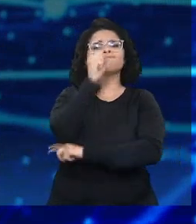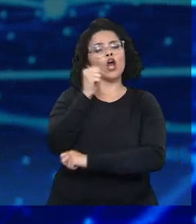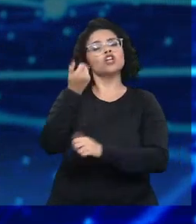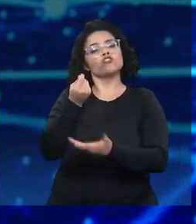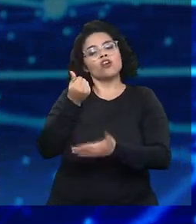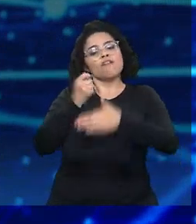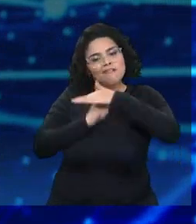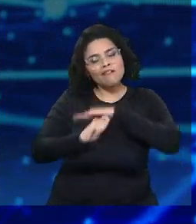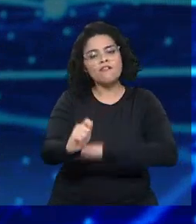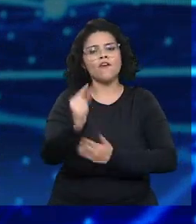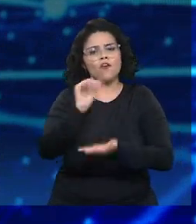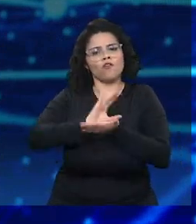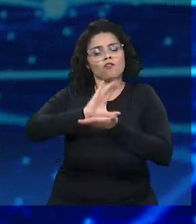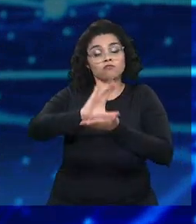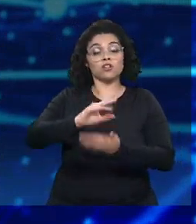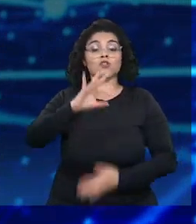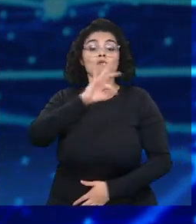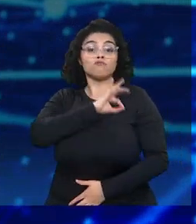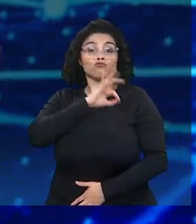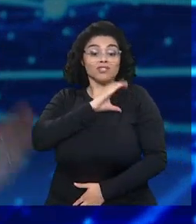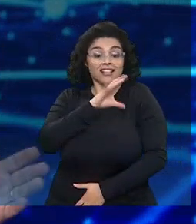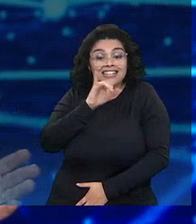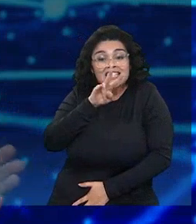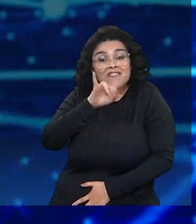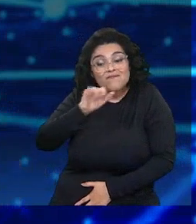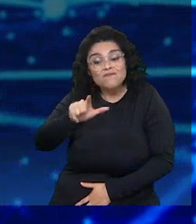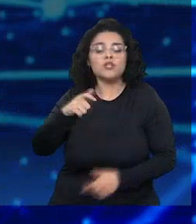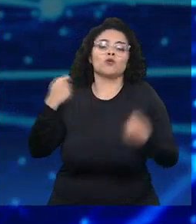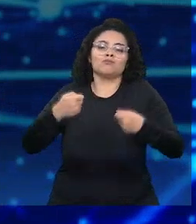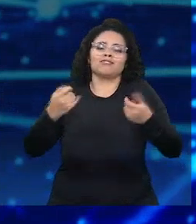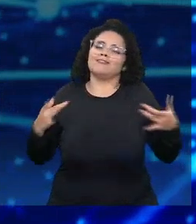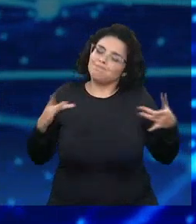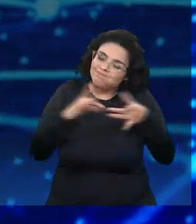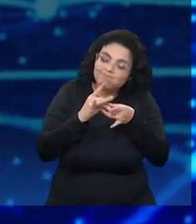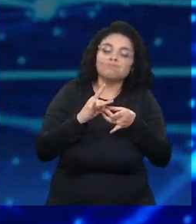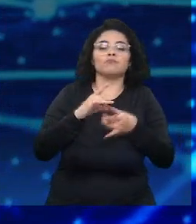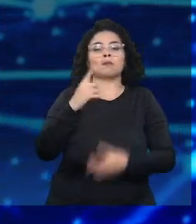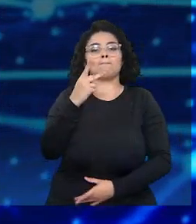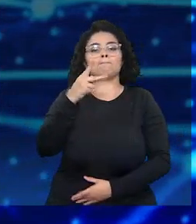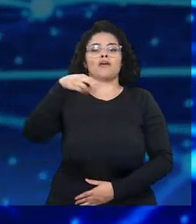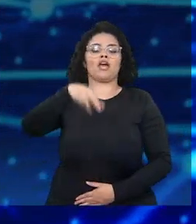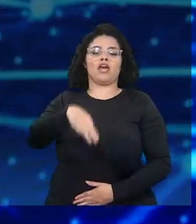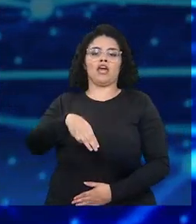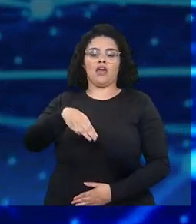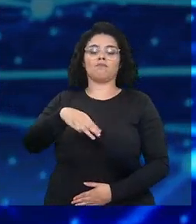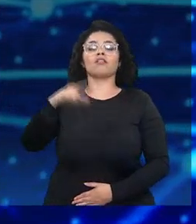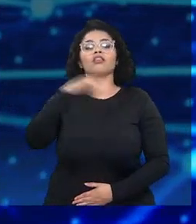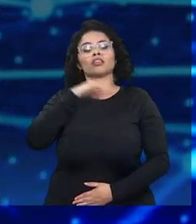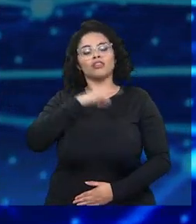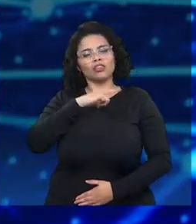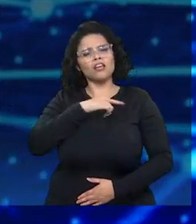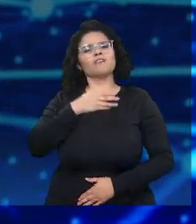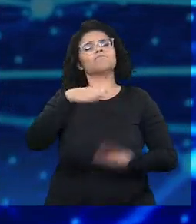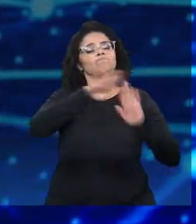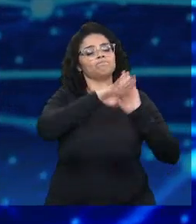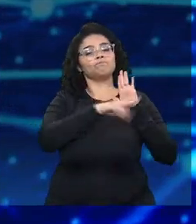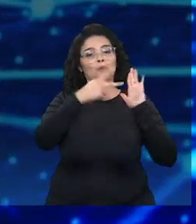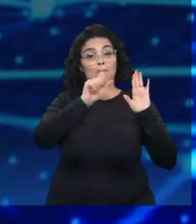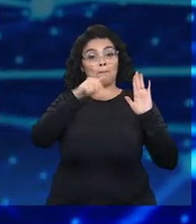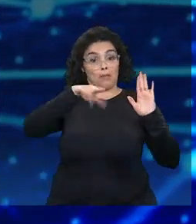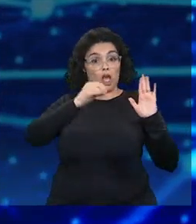com uma Polícia Civil forte e integrada à Polícia Militar, com os círculos de segurança do meu plano de governo,